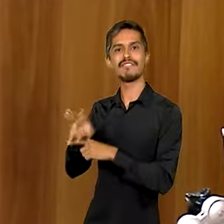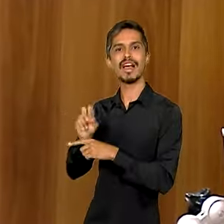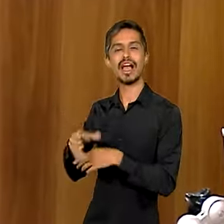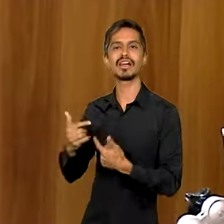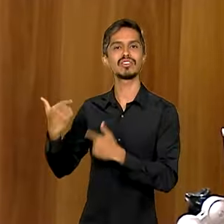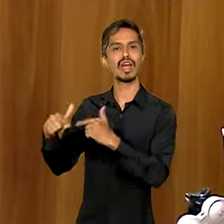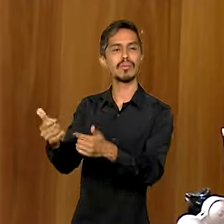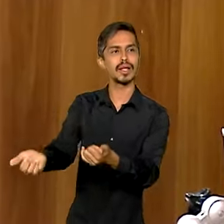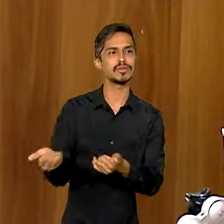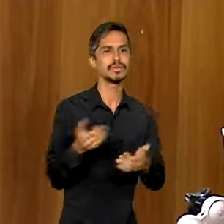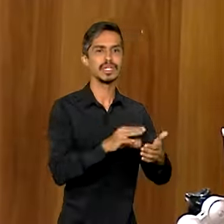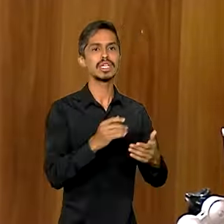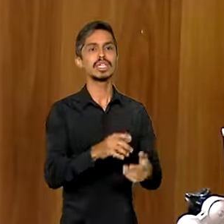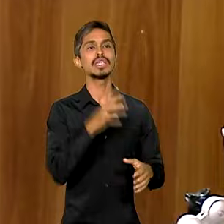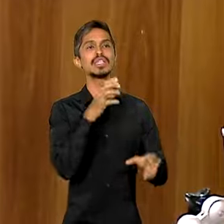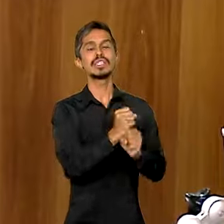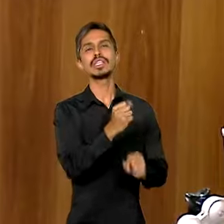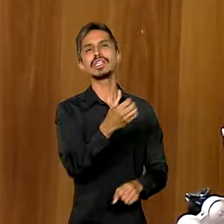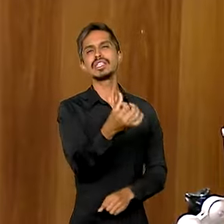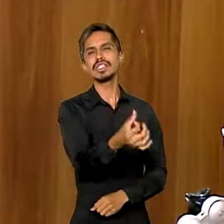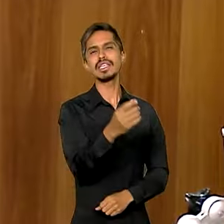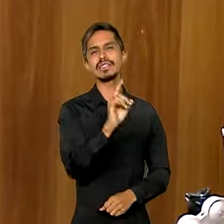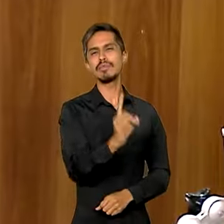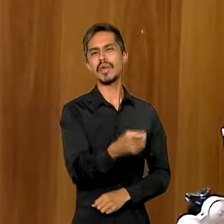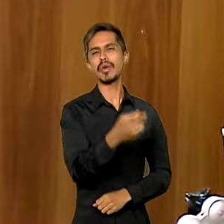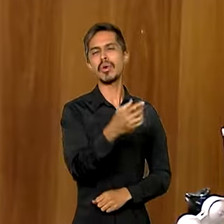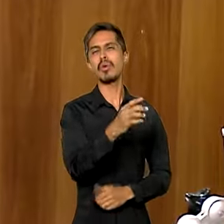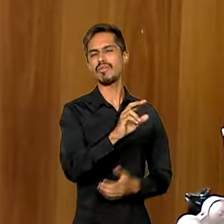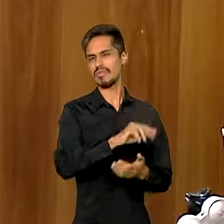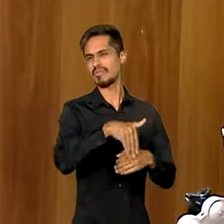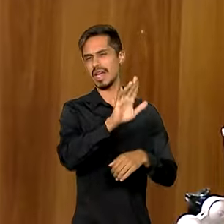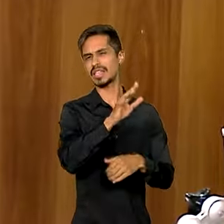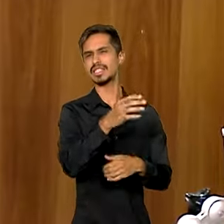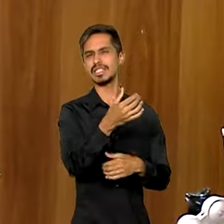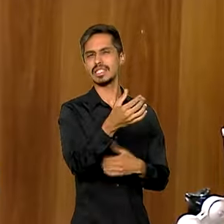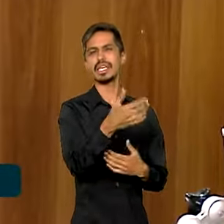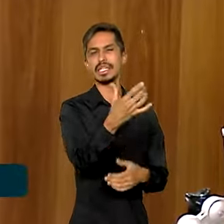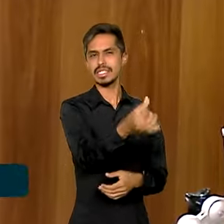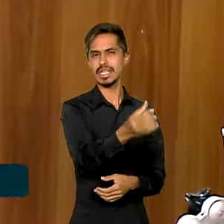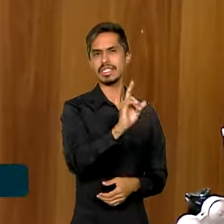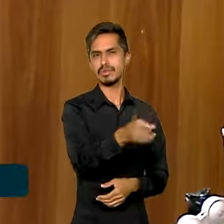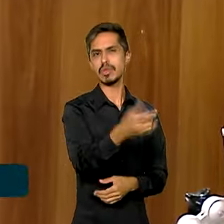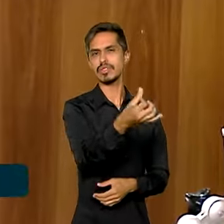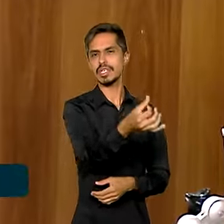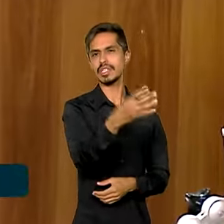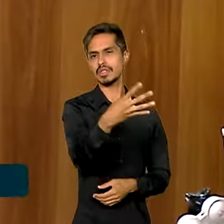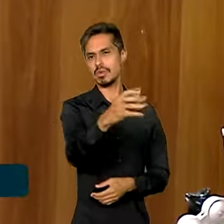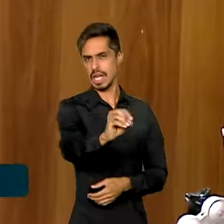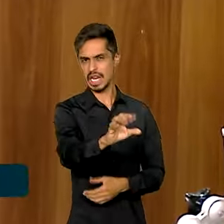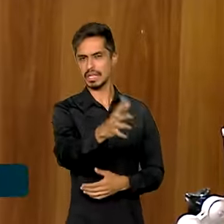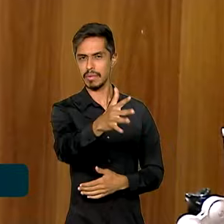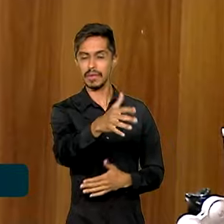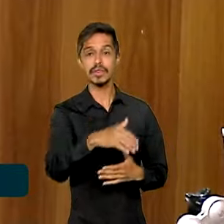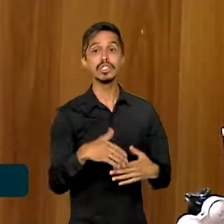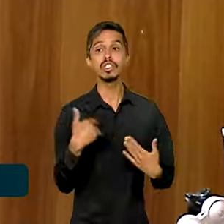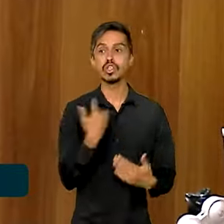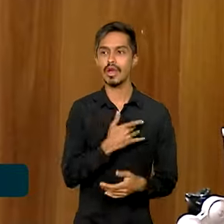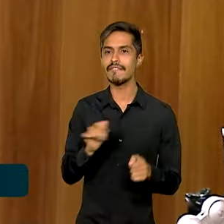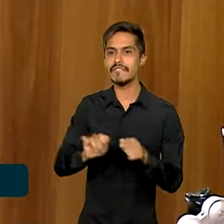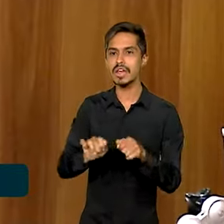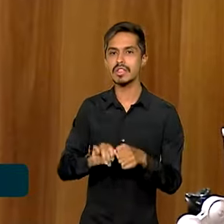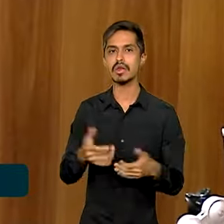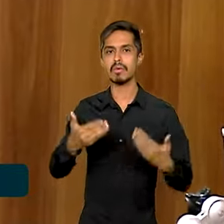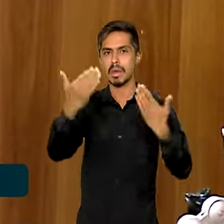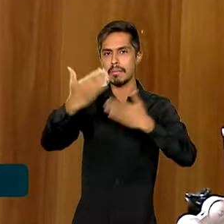mais mil cargos no concurso unificado. E nós vamos fazer uma